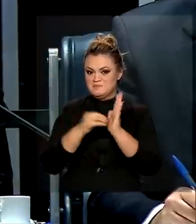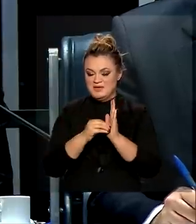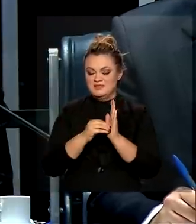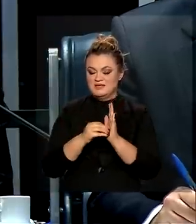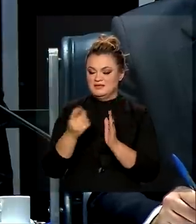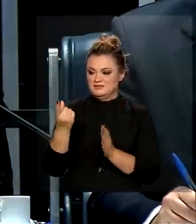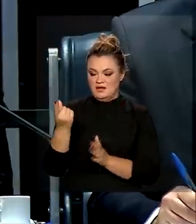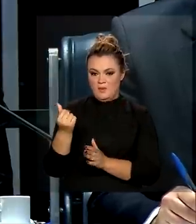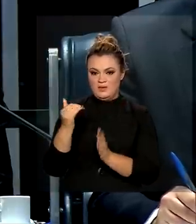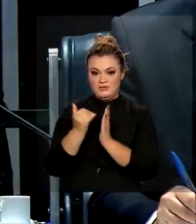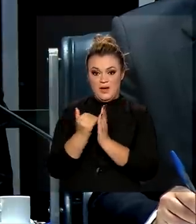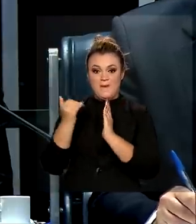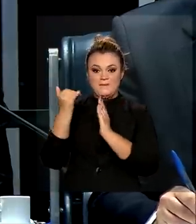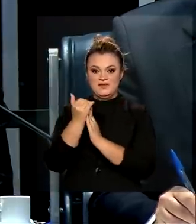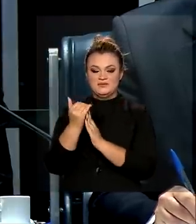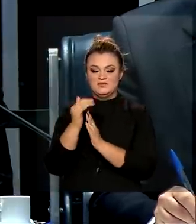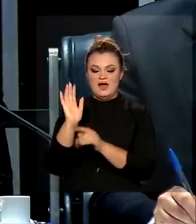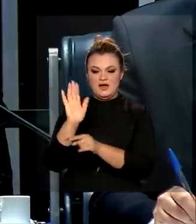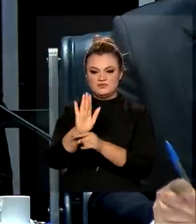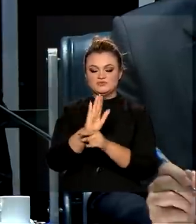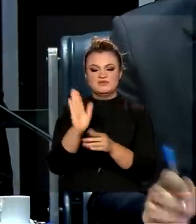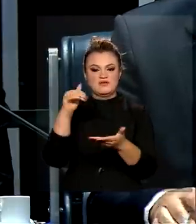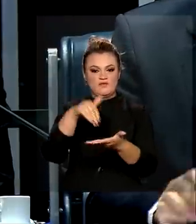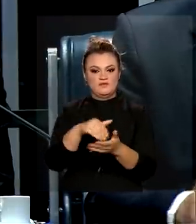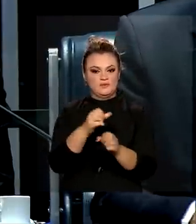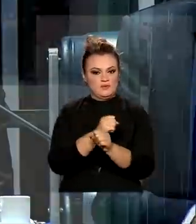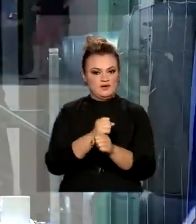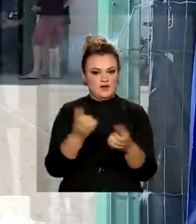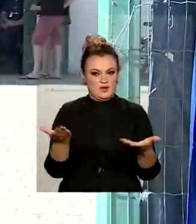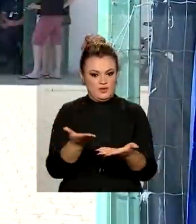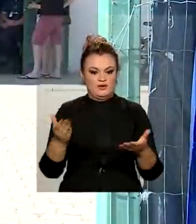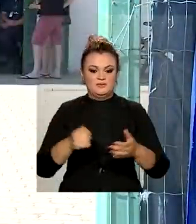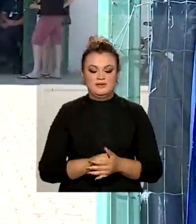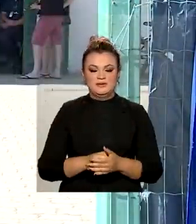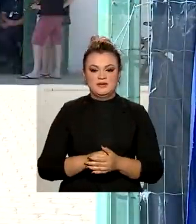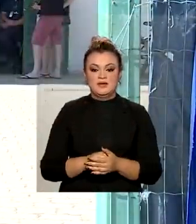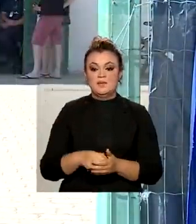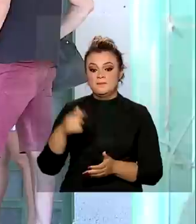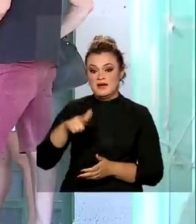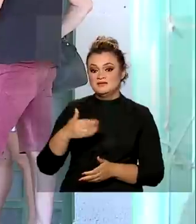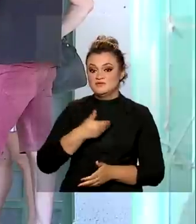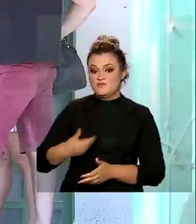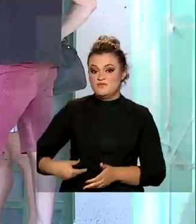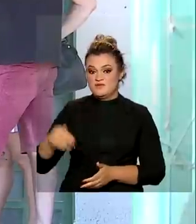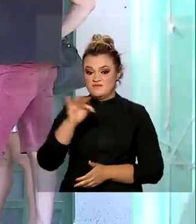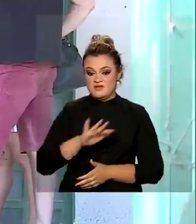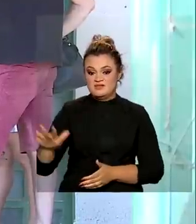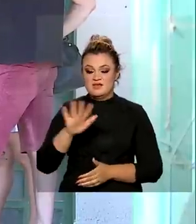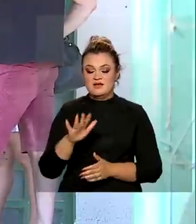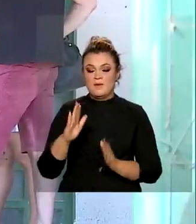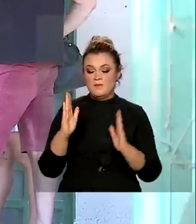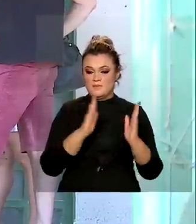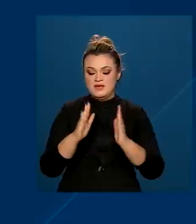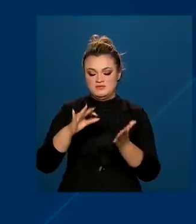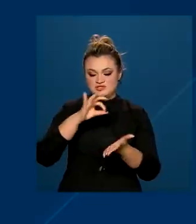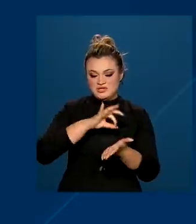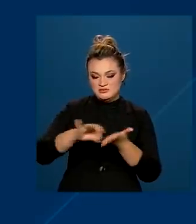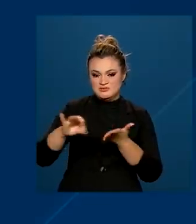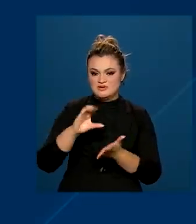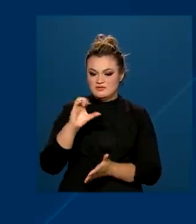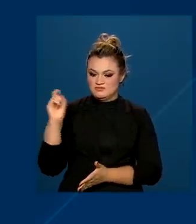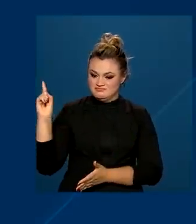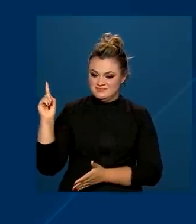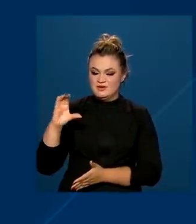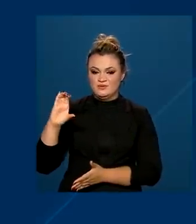pagamento de benefícios sociais até o fim do ano. Mais tempo. Governo federal prorroga prazo para a atualização